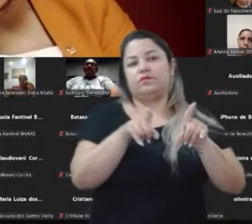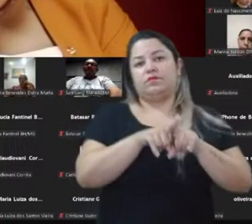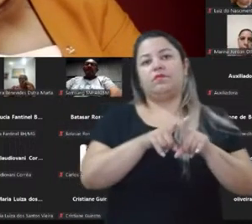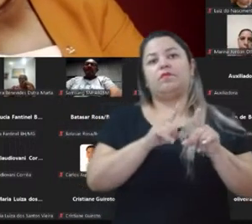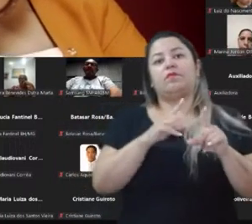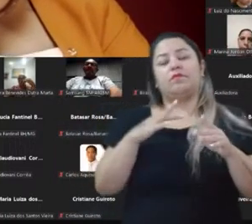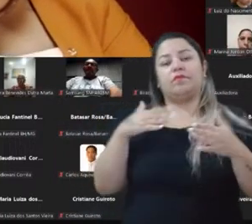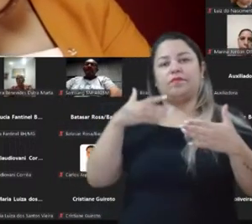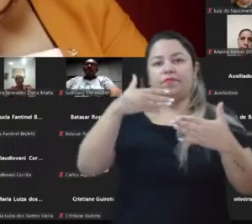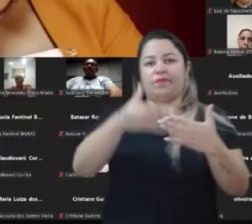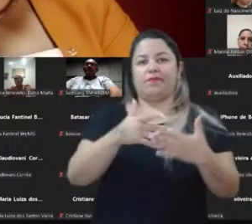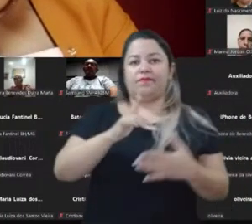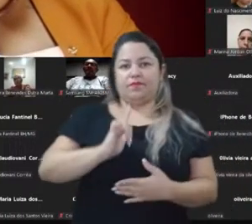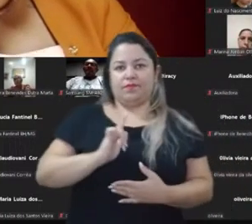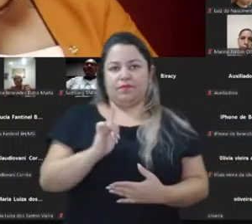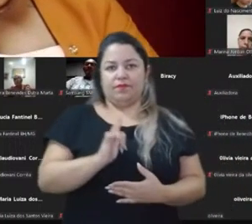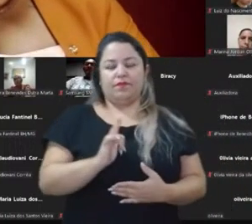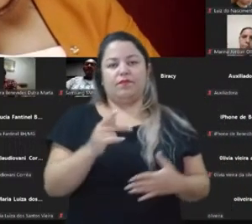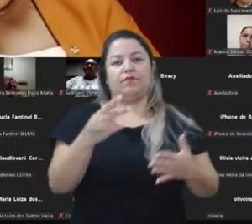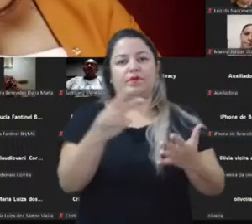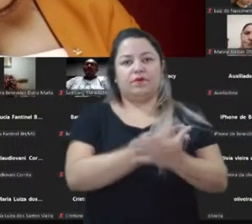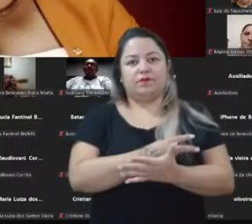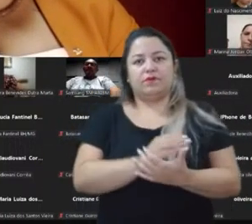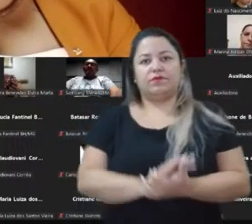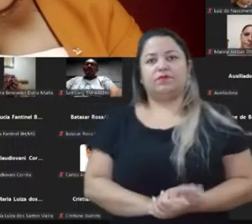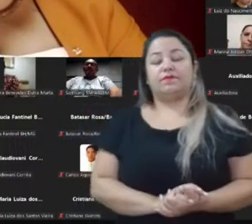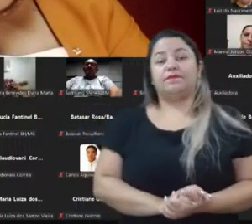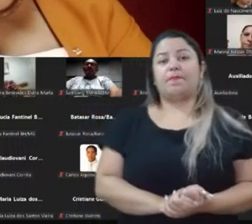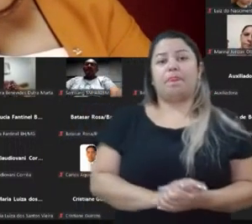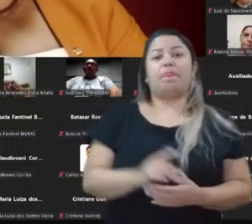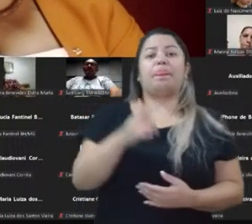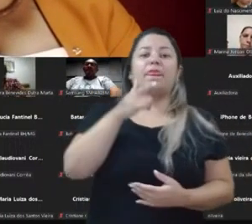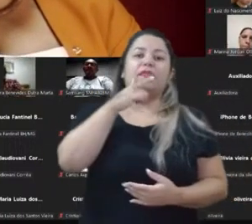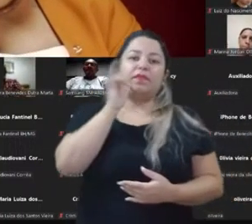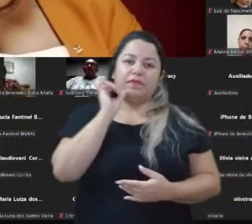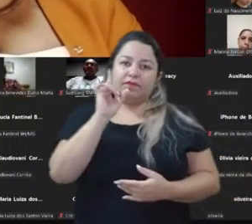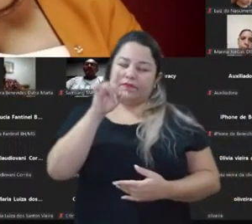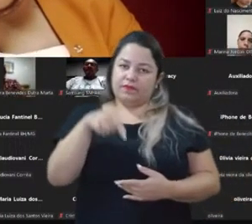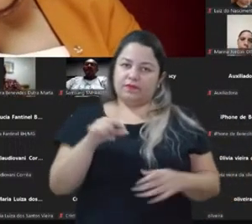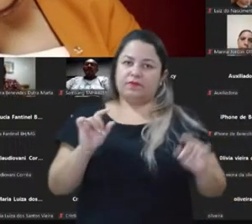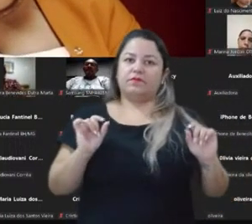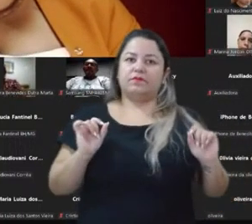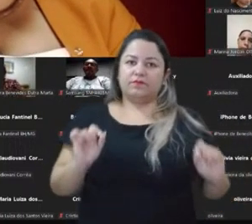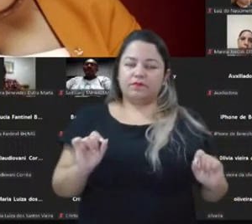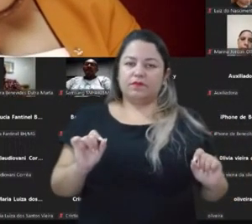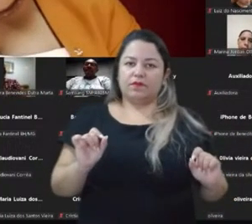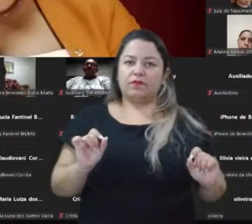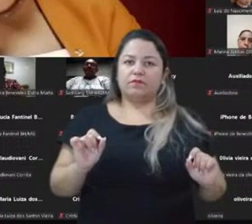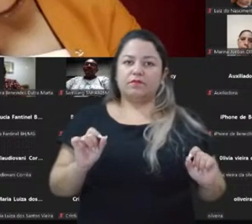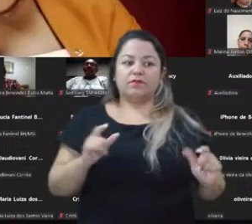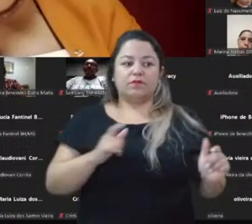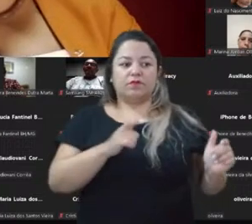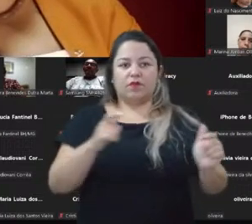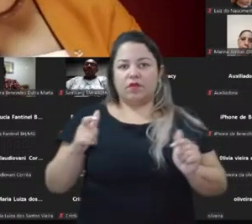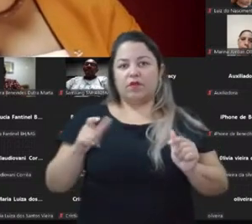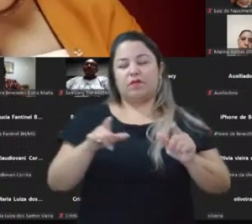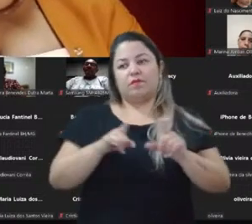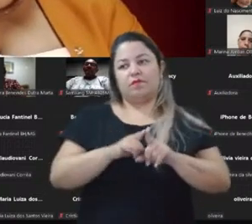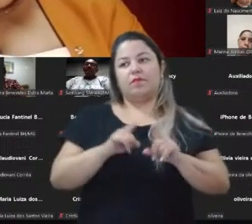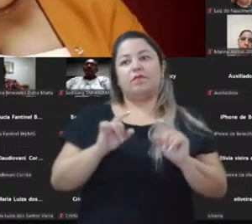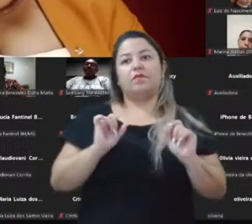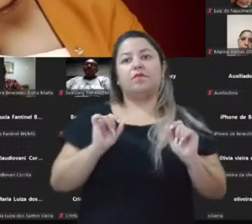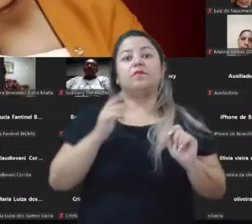alcance ele tem tido. O que antes era, né, menos espaço para tribuna